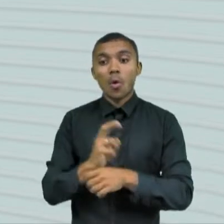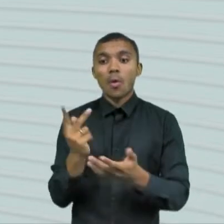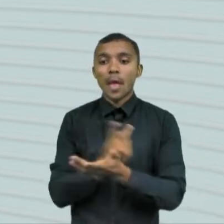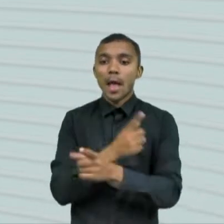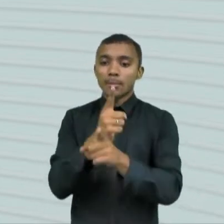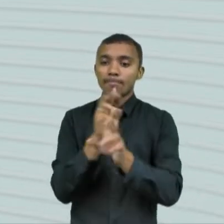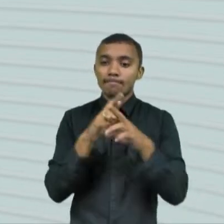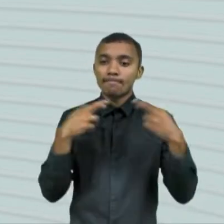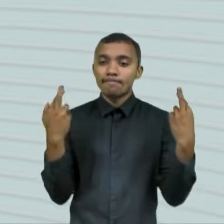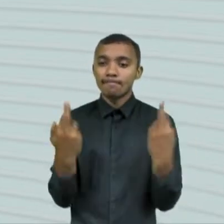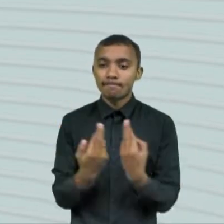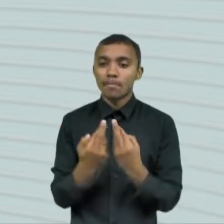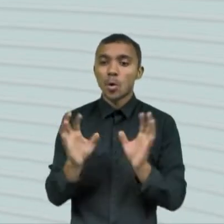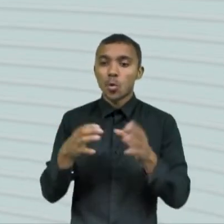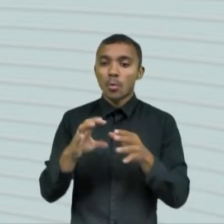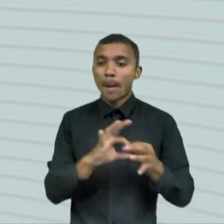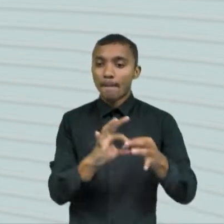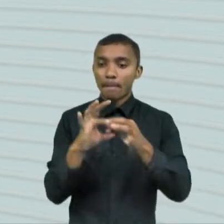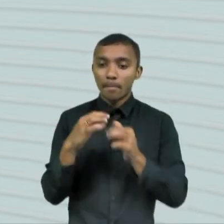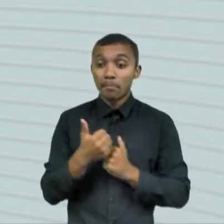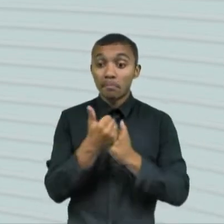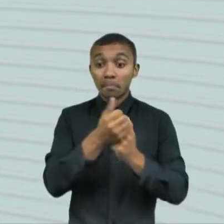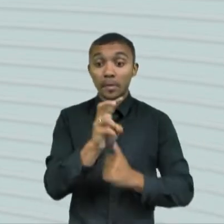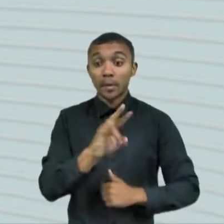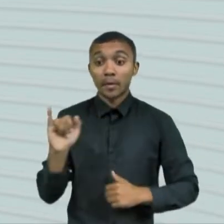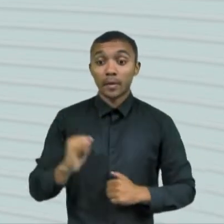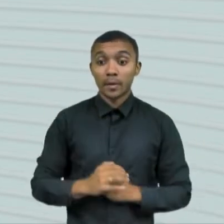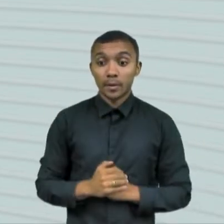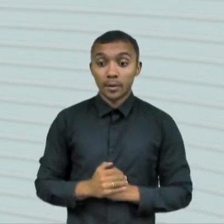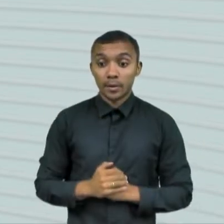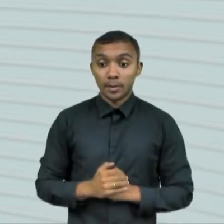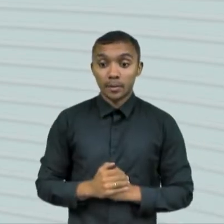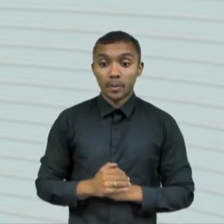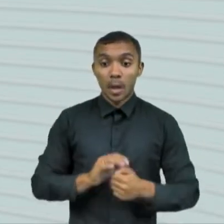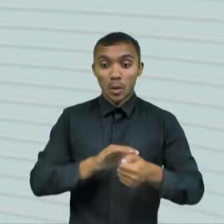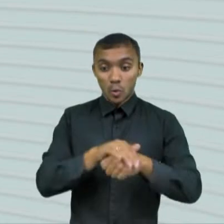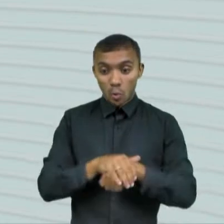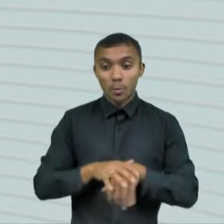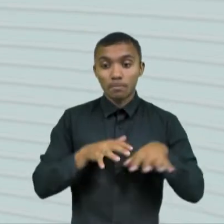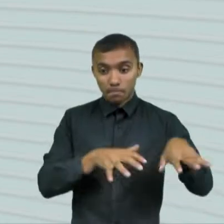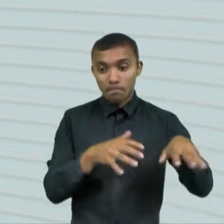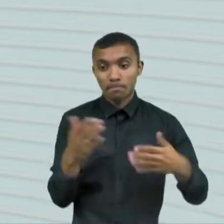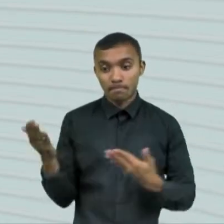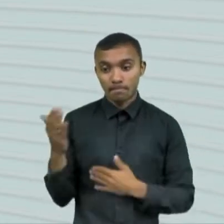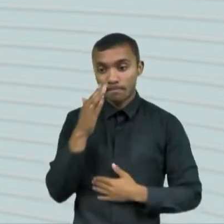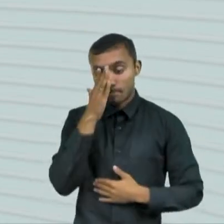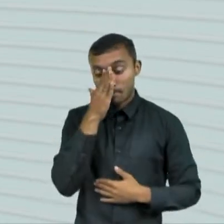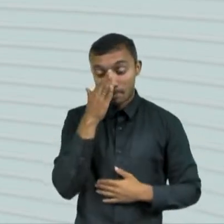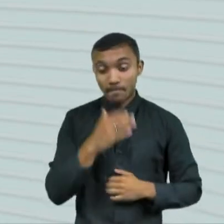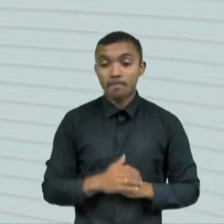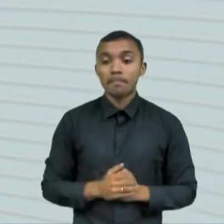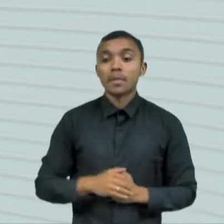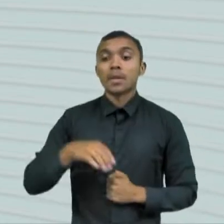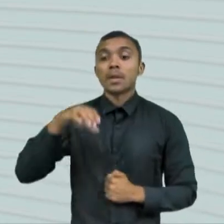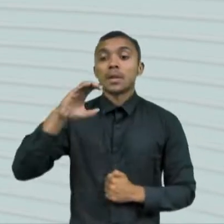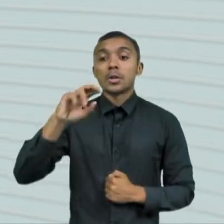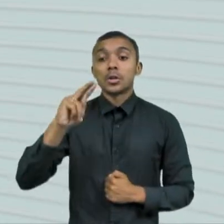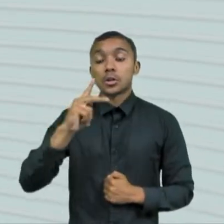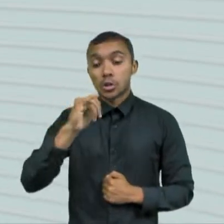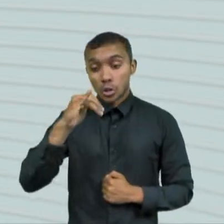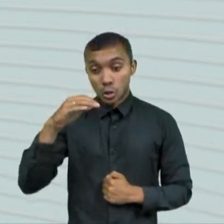no mesmo município. E à noite, a caminhada é em Morada Nova. Chico Malta, candidato do PCB,